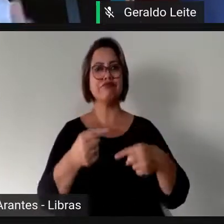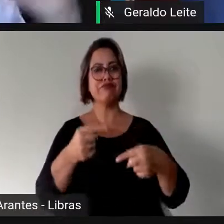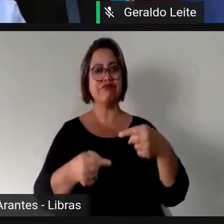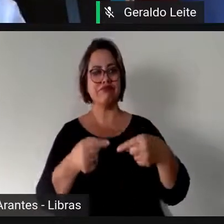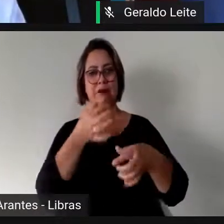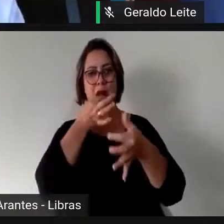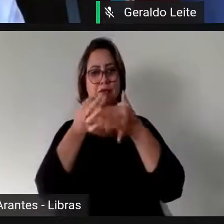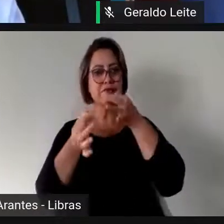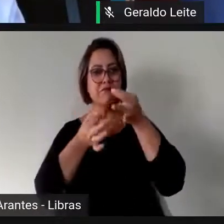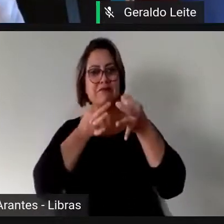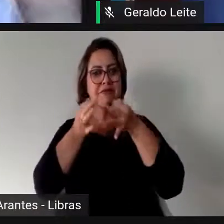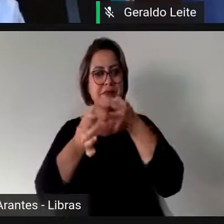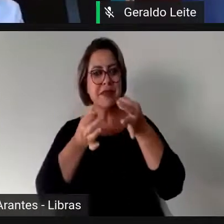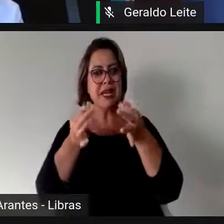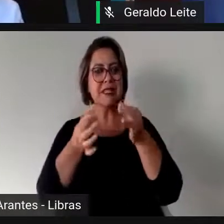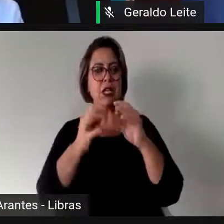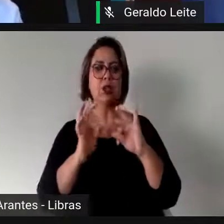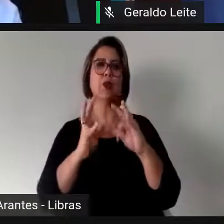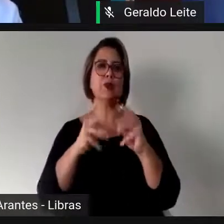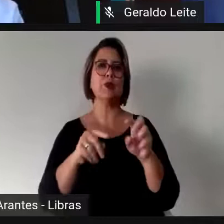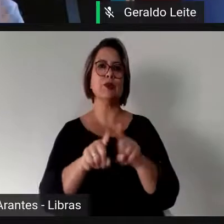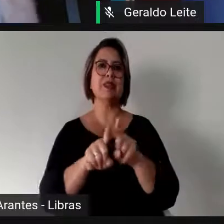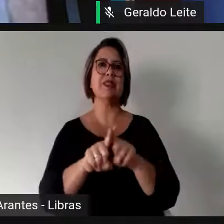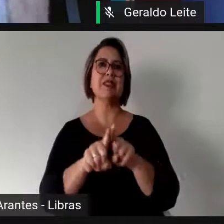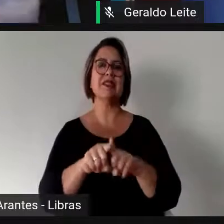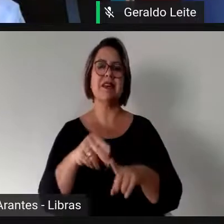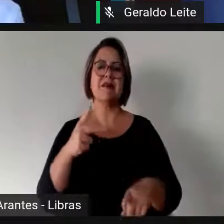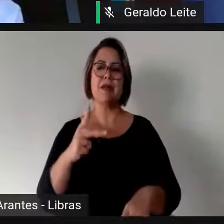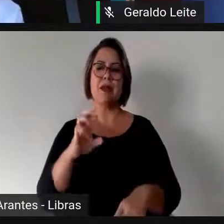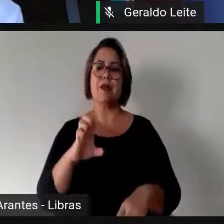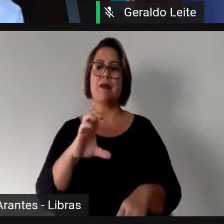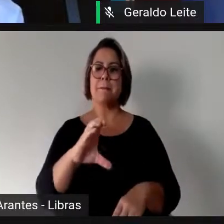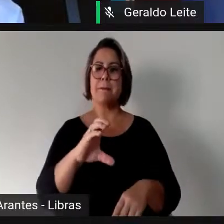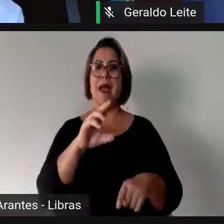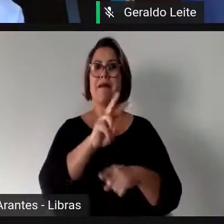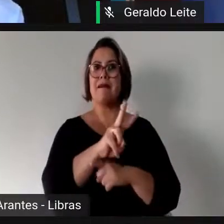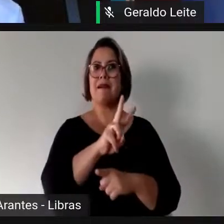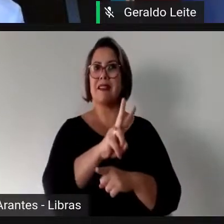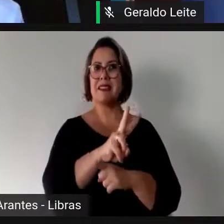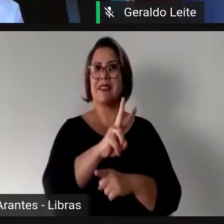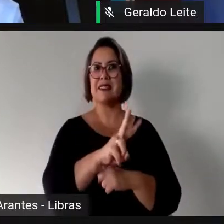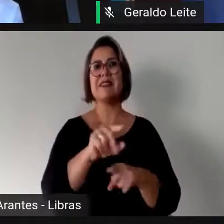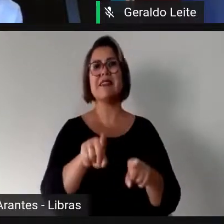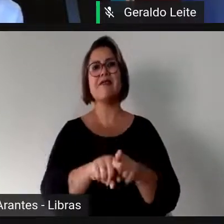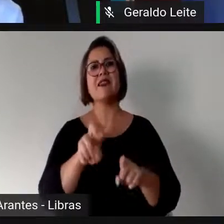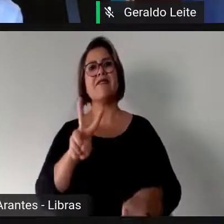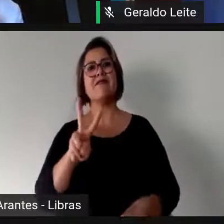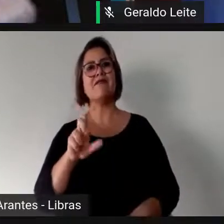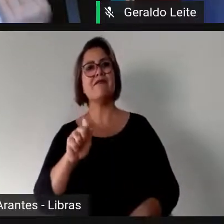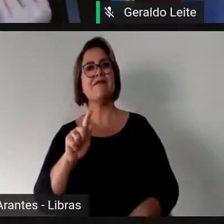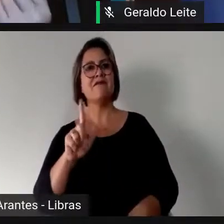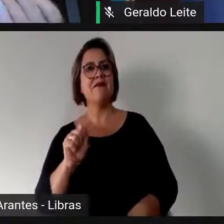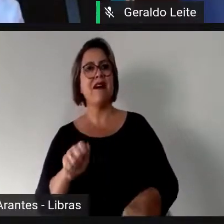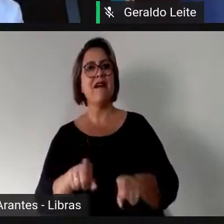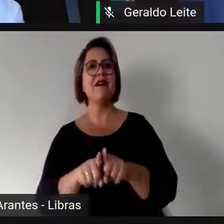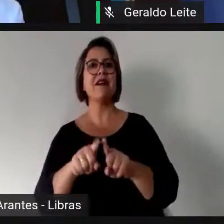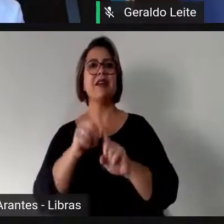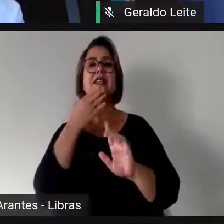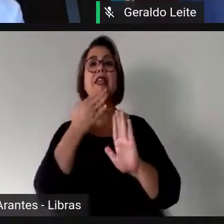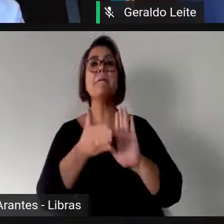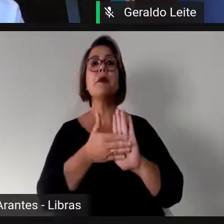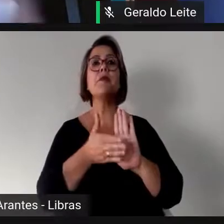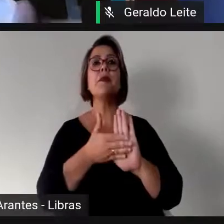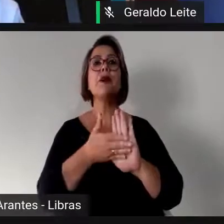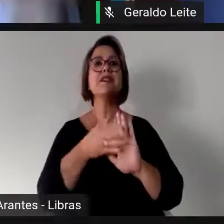caso, aliás, em todos, tanto na PEC de reserva de vagas, quanto nessa proposta da professora Dorinha que eu falei,